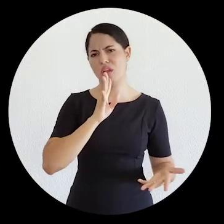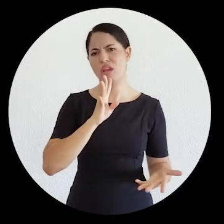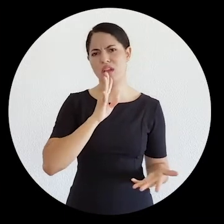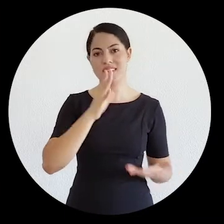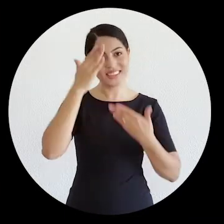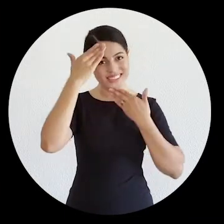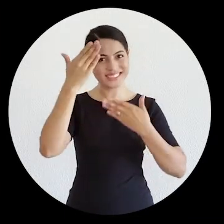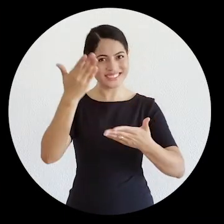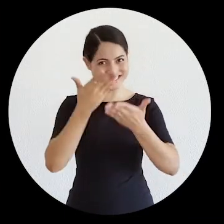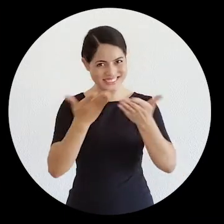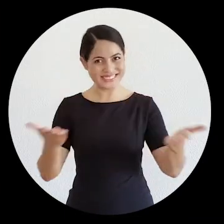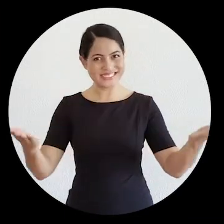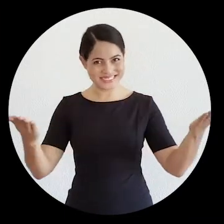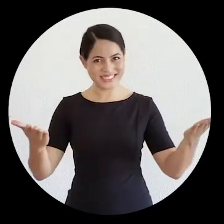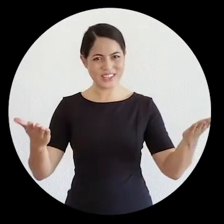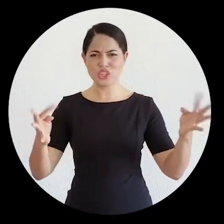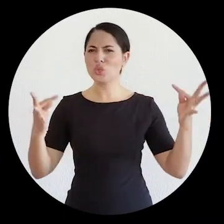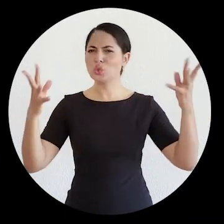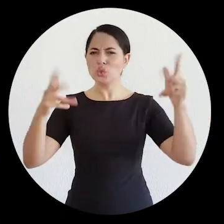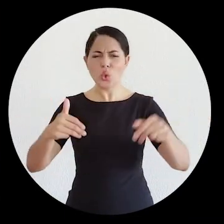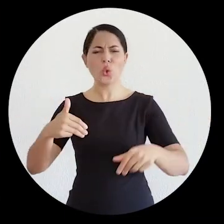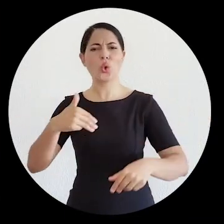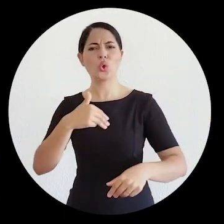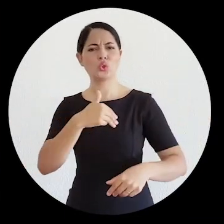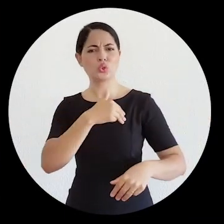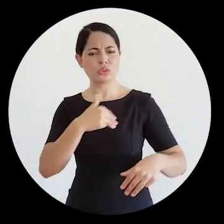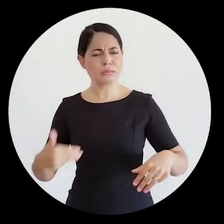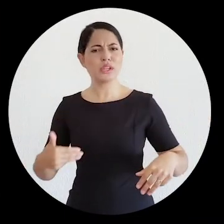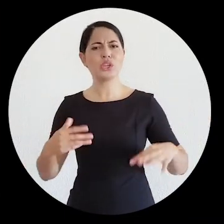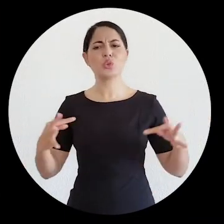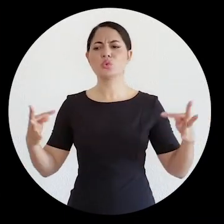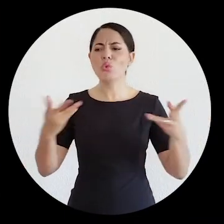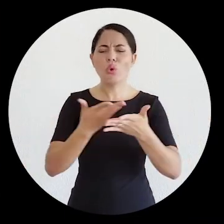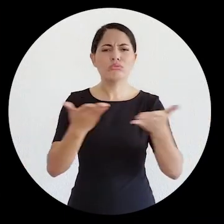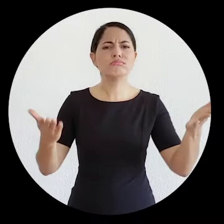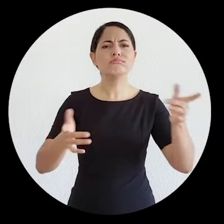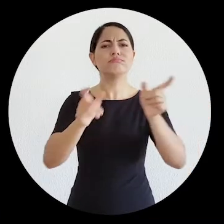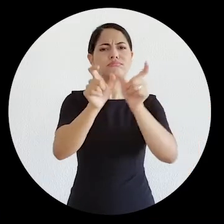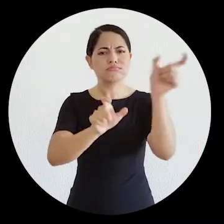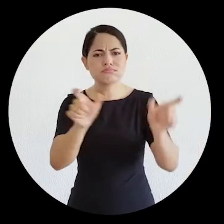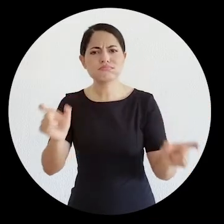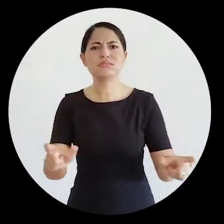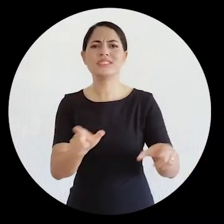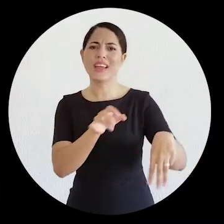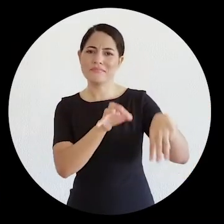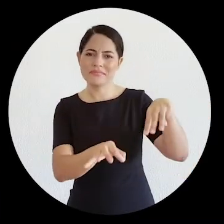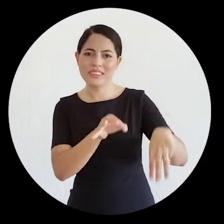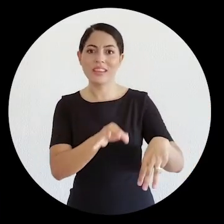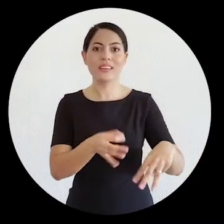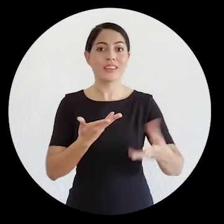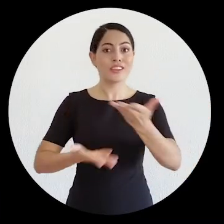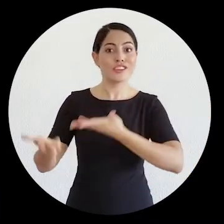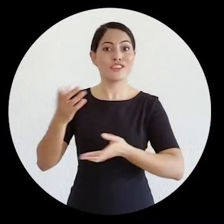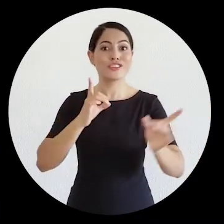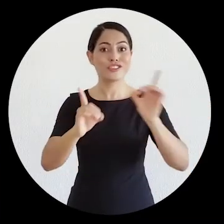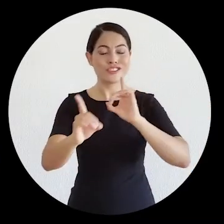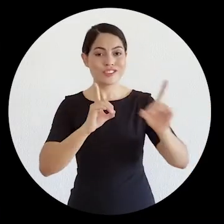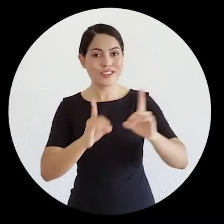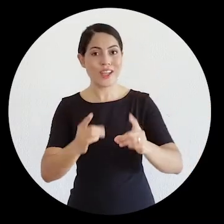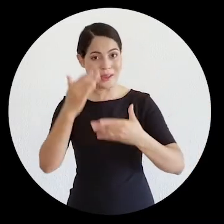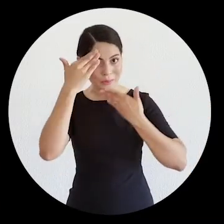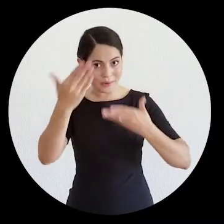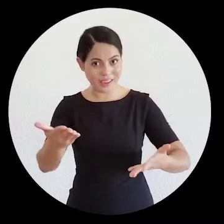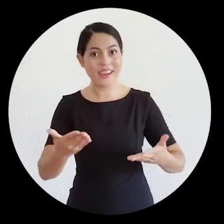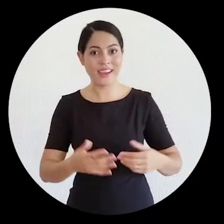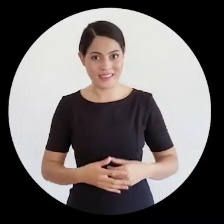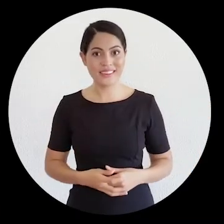publicamente, quero aqui agradecer a V. Exª, a todos os ministros, o espírito de diálogo que permeou a relação com o TST, com